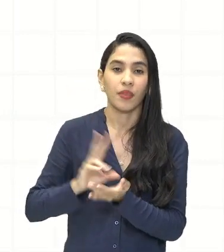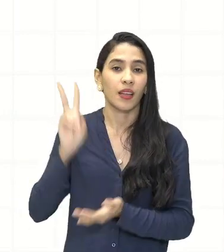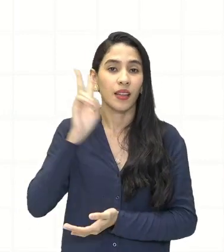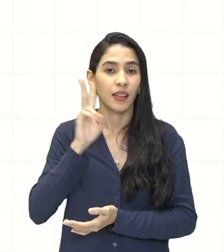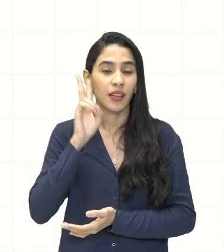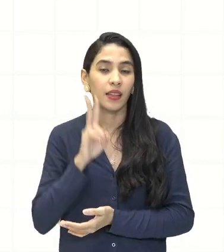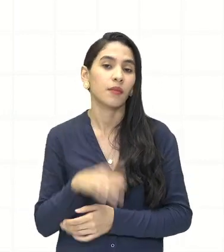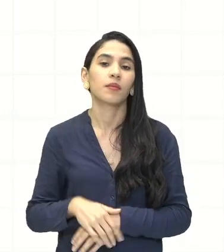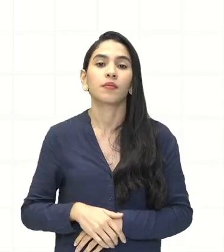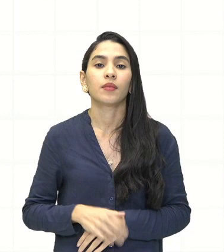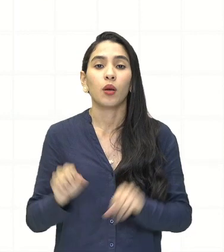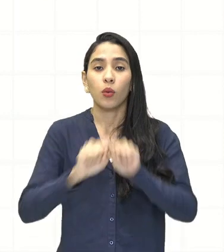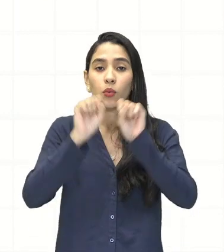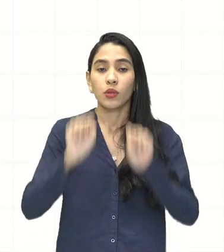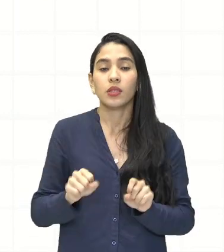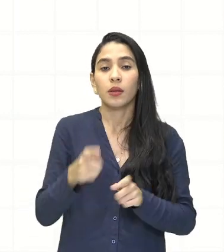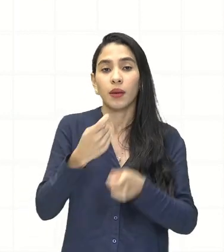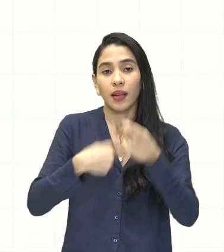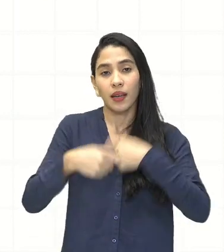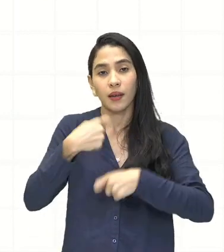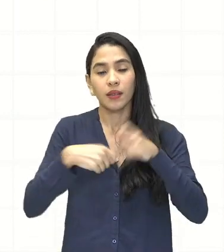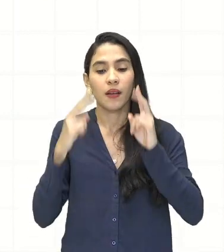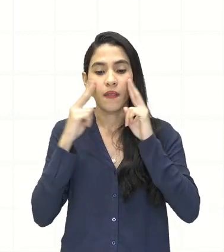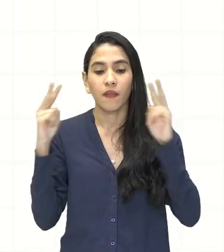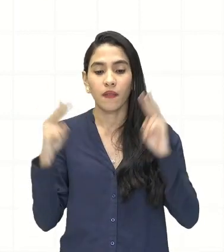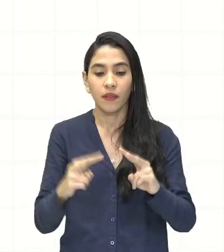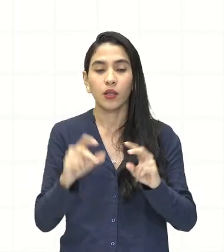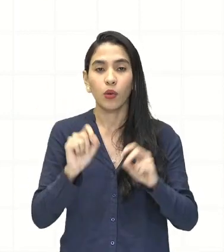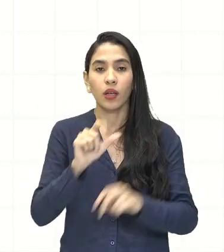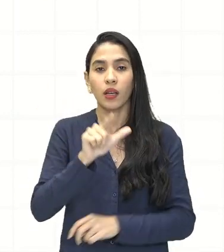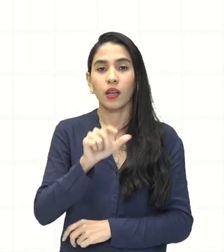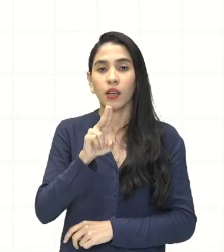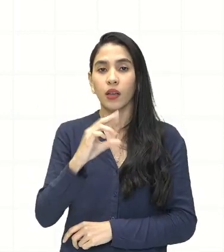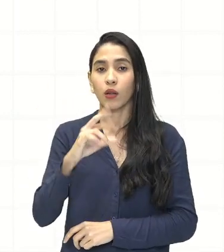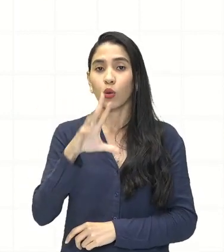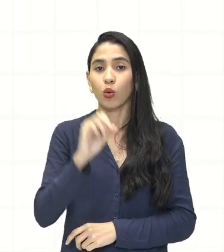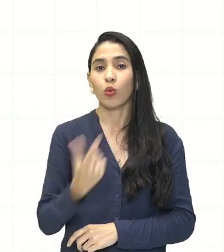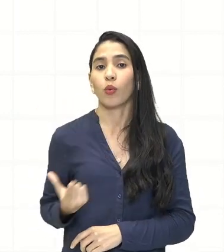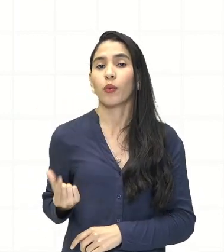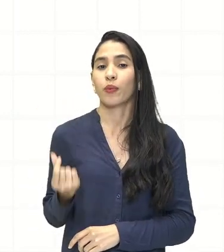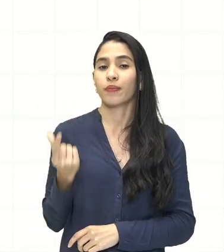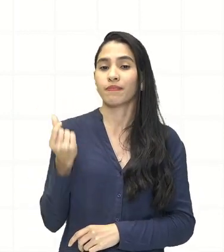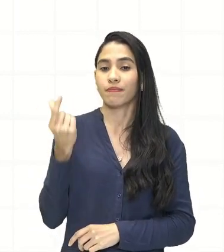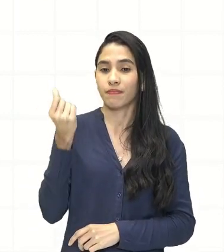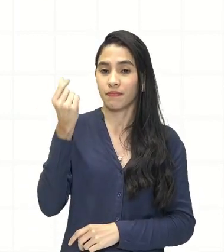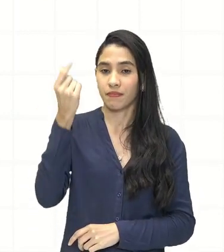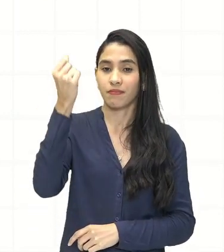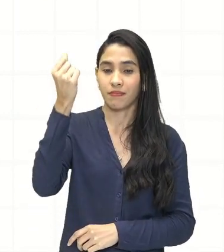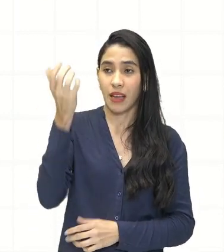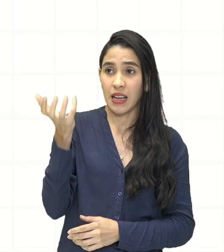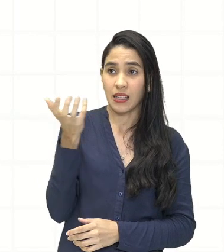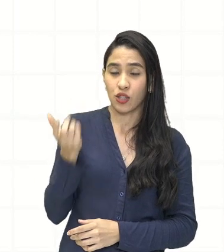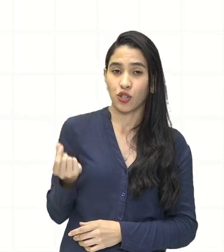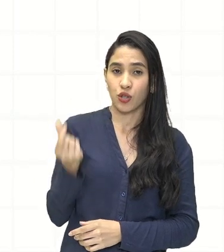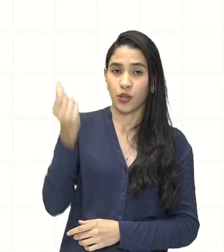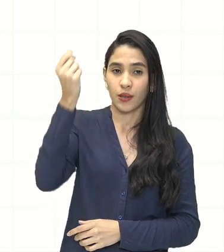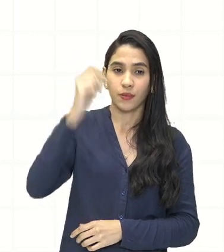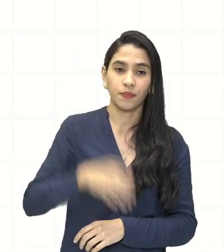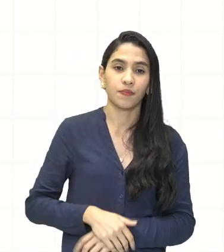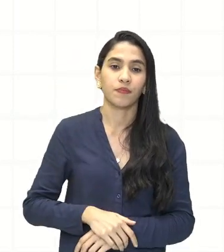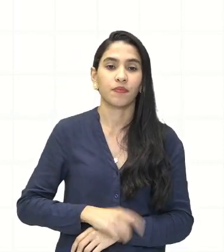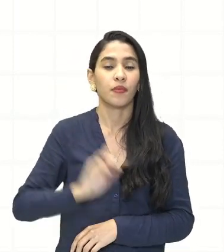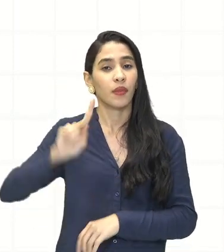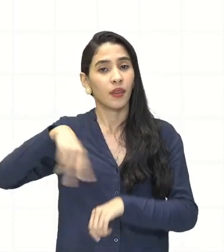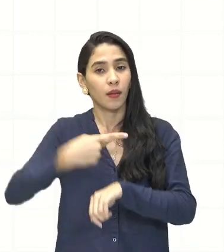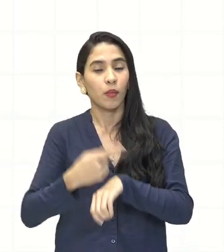que no sistema capitalista eles visam o O lucro, o dinheiro, o capital. E neste momento, vamos